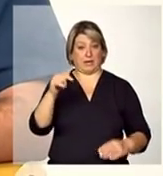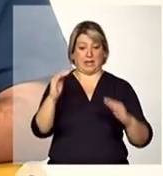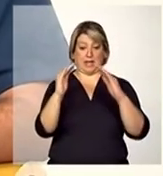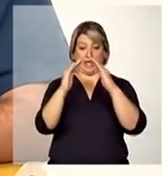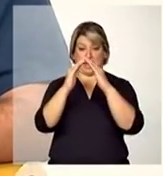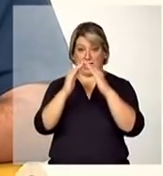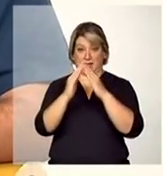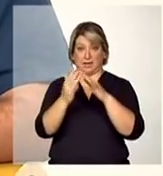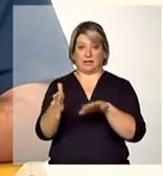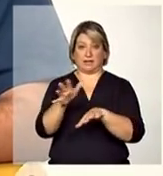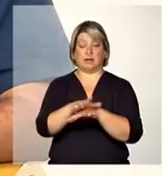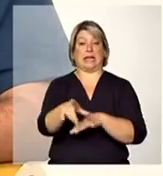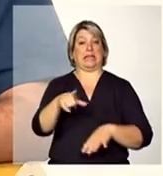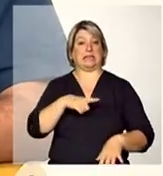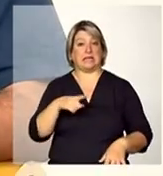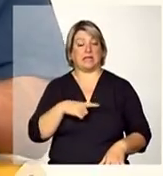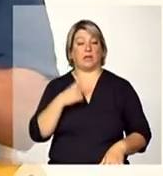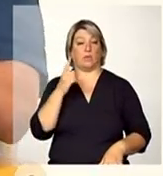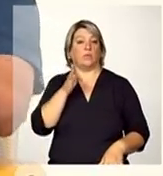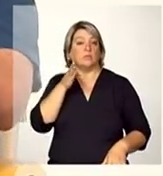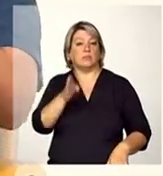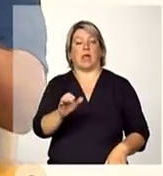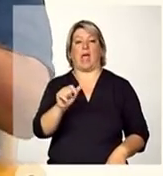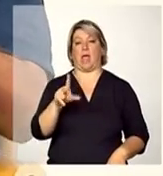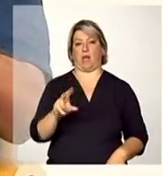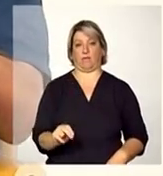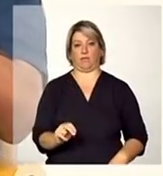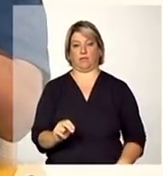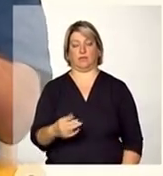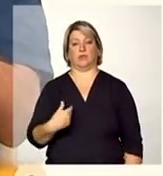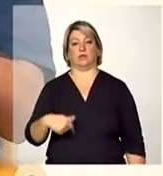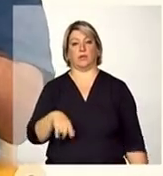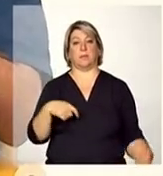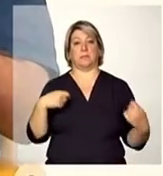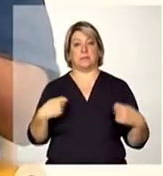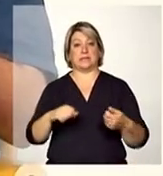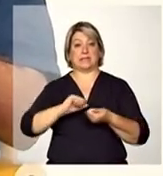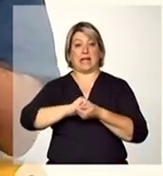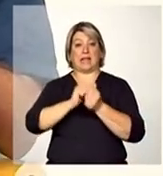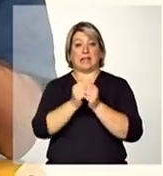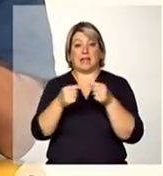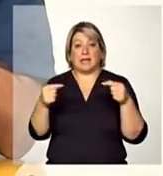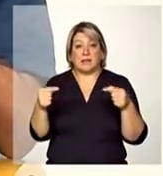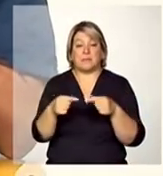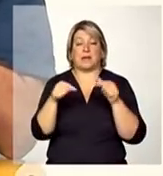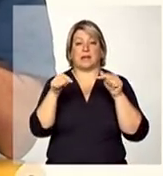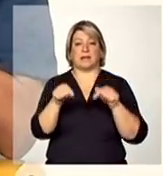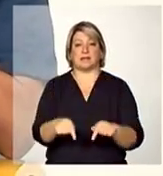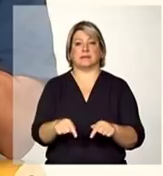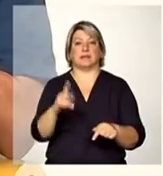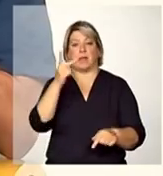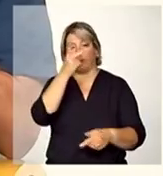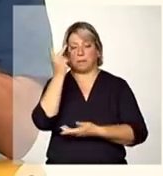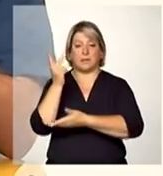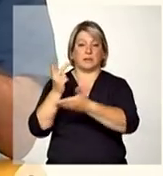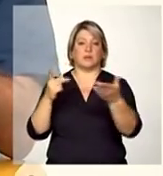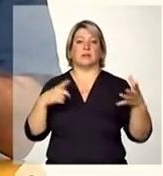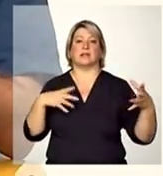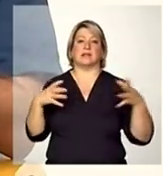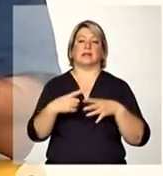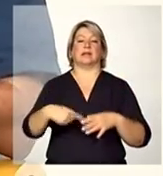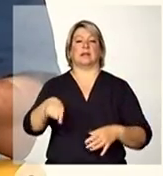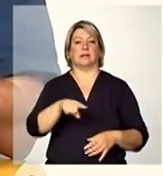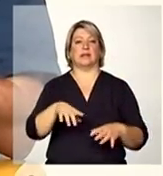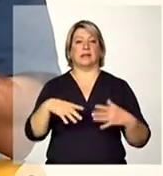ela tem um objetivo e aí a gente vai ter que adaptar entre aspas esse objetivo às pessoas que estão lá inseridas então